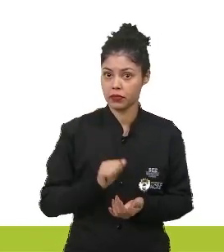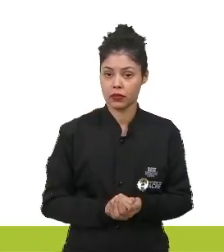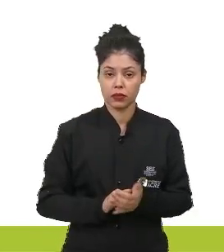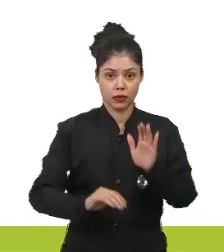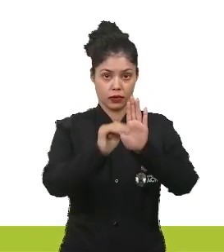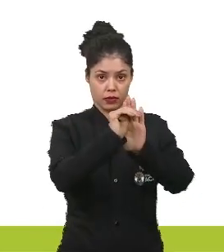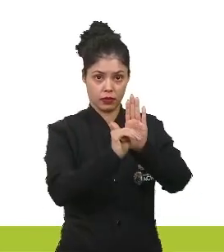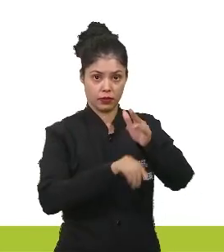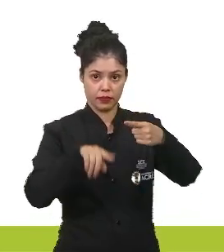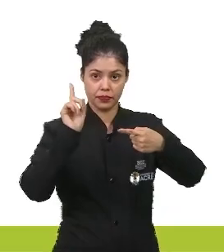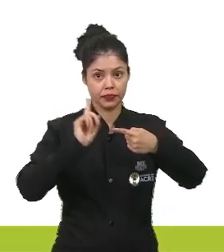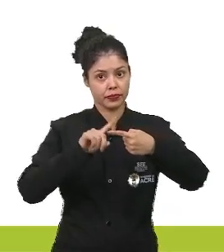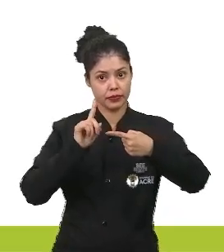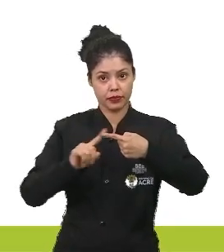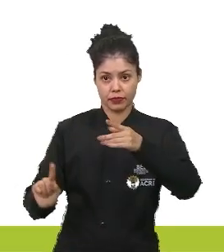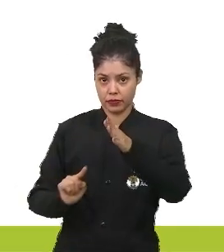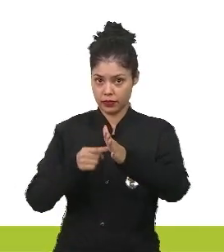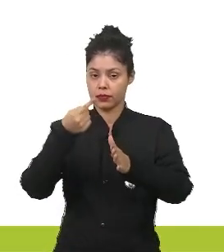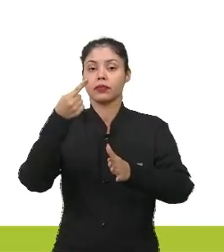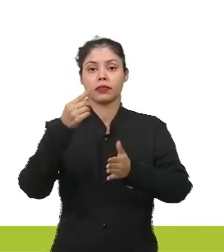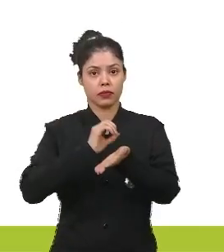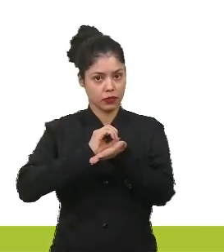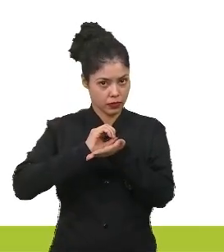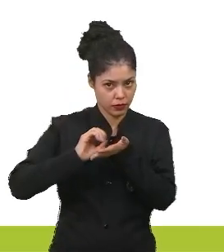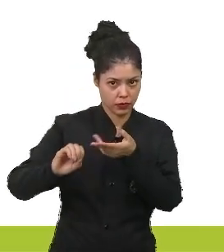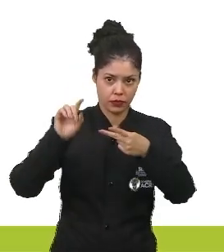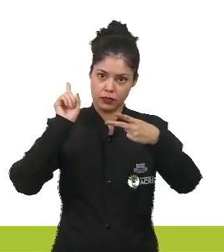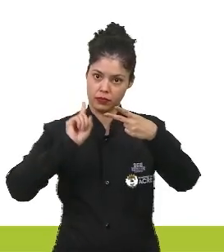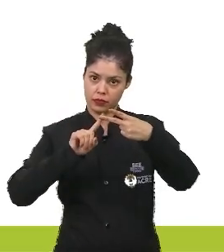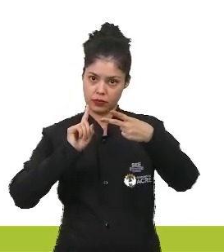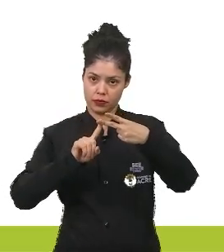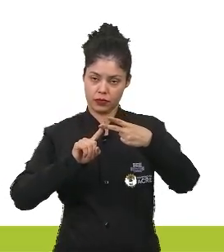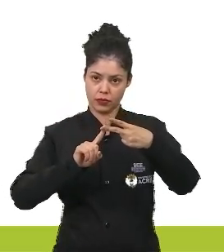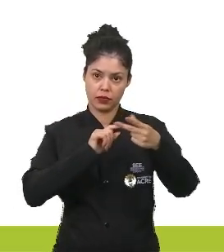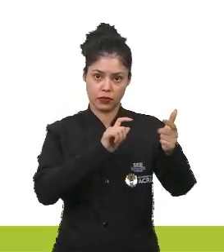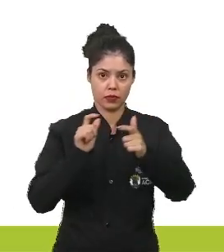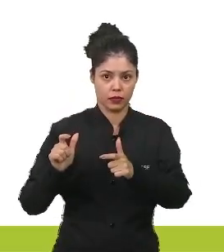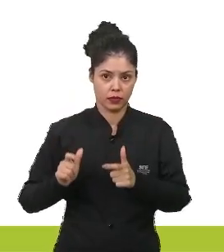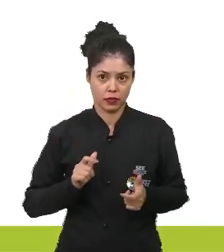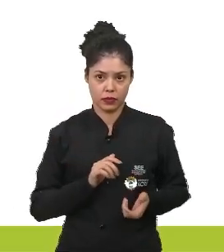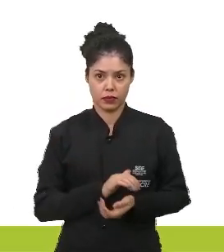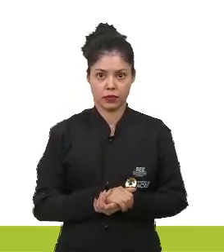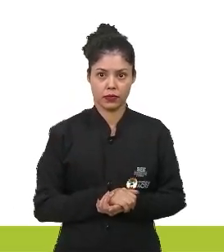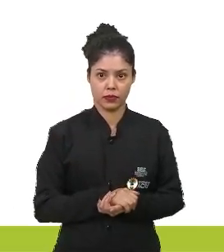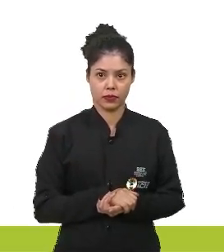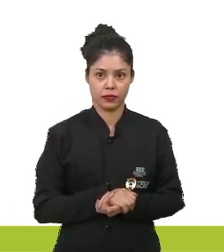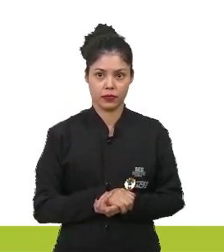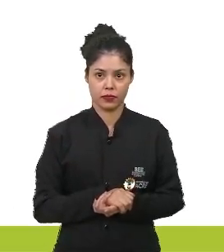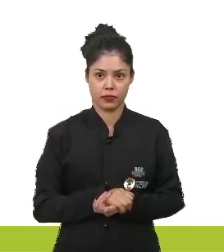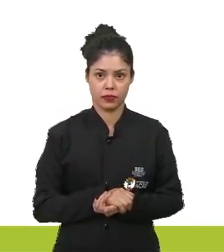caracteriza por ter os primeiros organismos desse ambiente, está aqui o ambiente, ó,